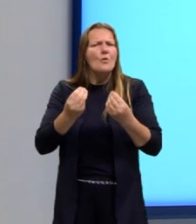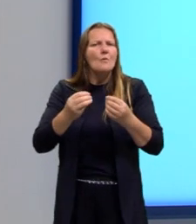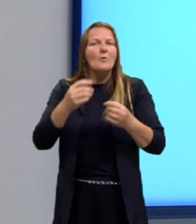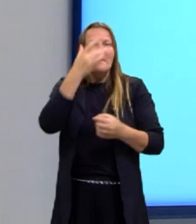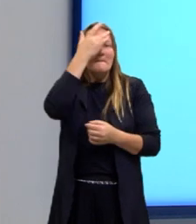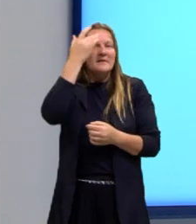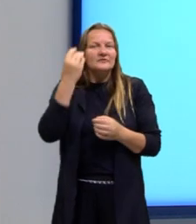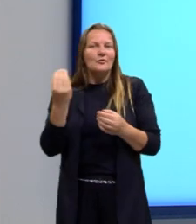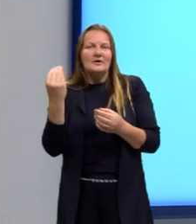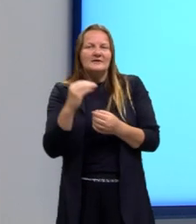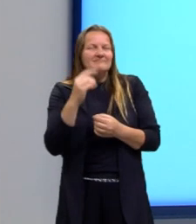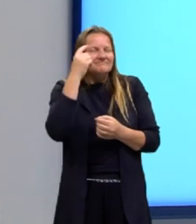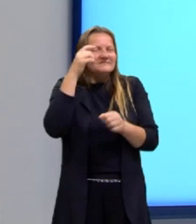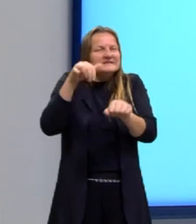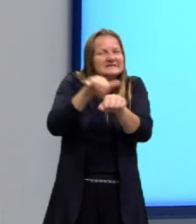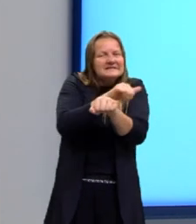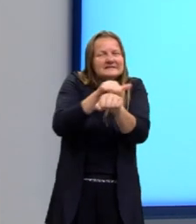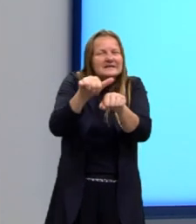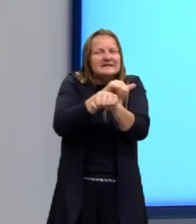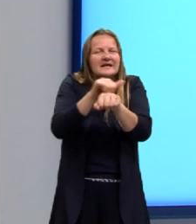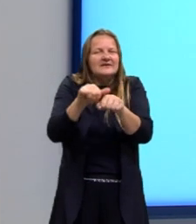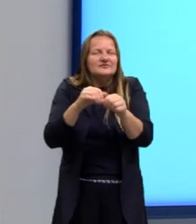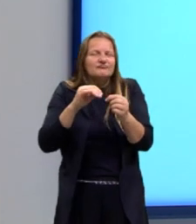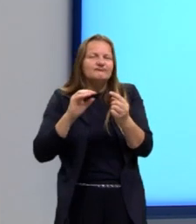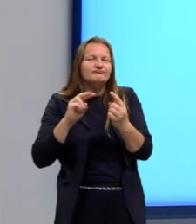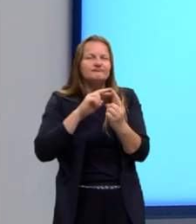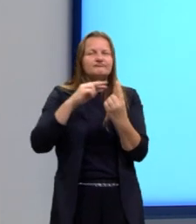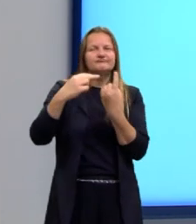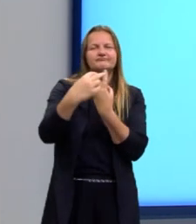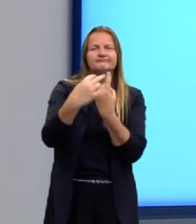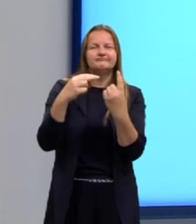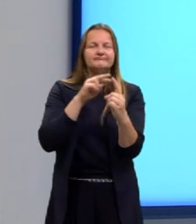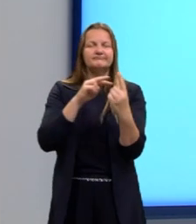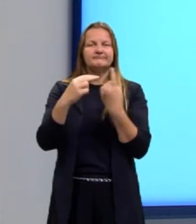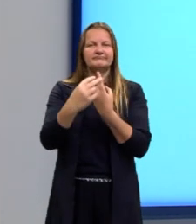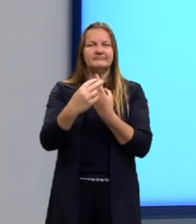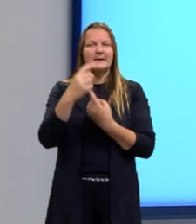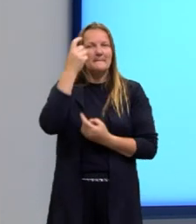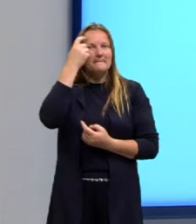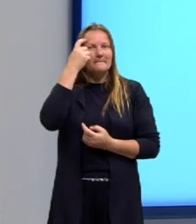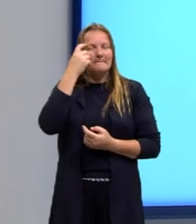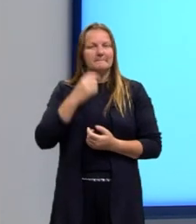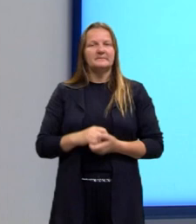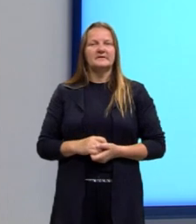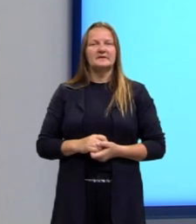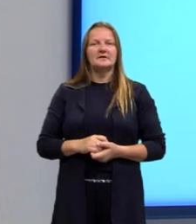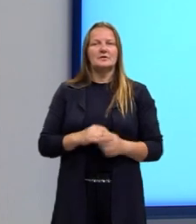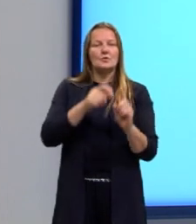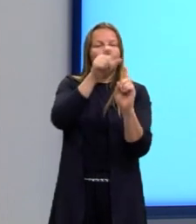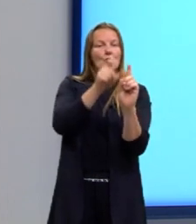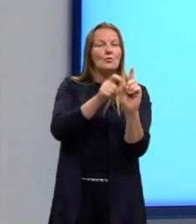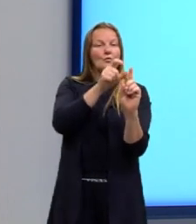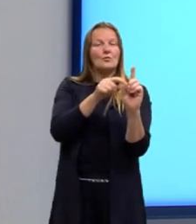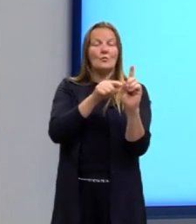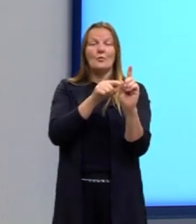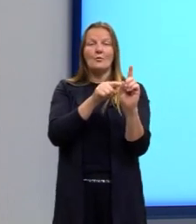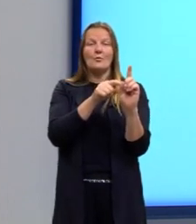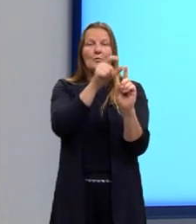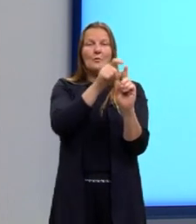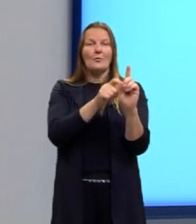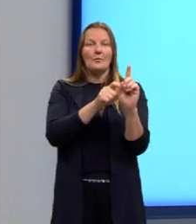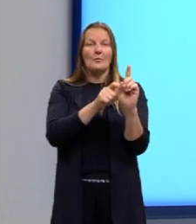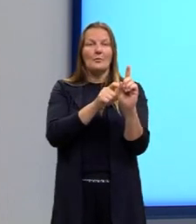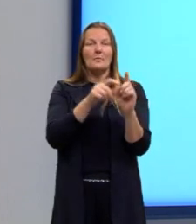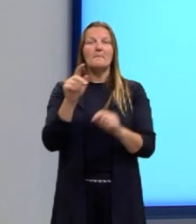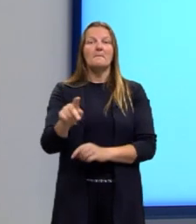pessoa que escreveu essa redação pensou? Ela pensou em trazer antes, como frase introdutória,